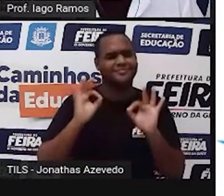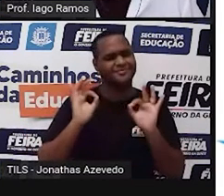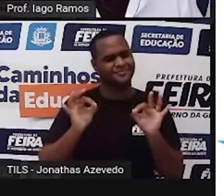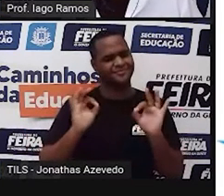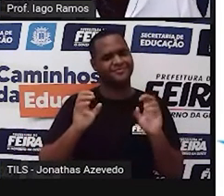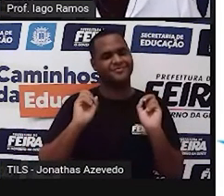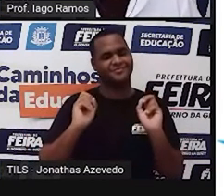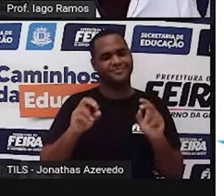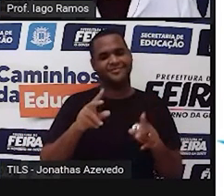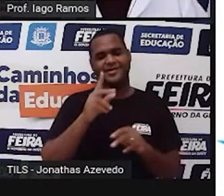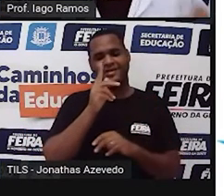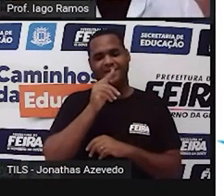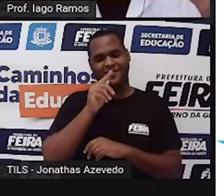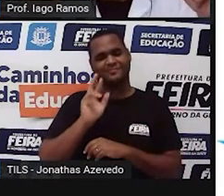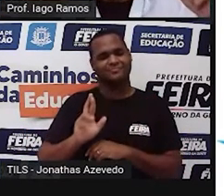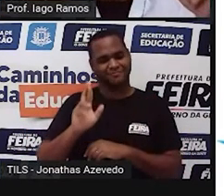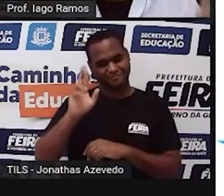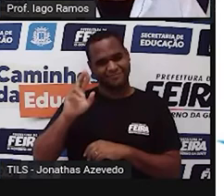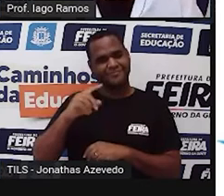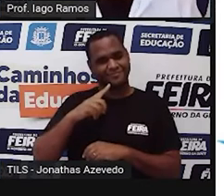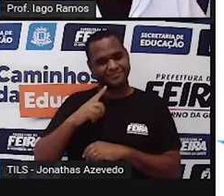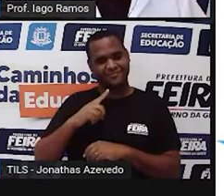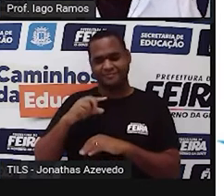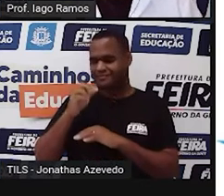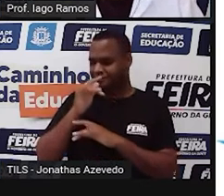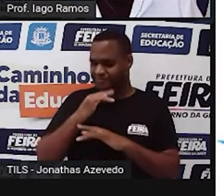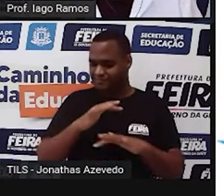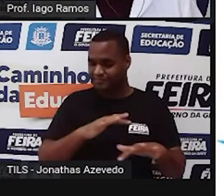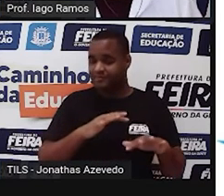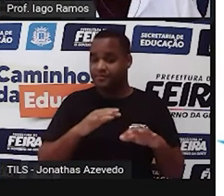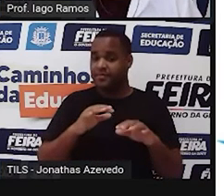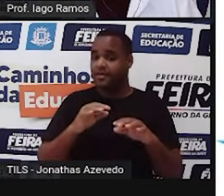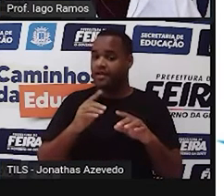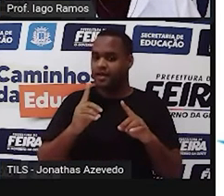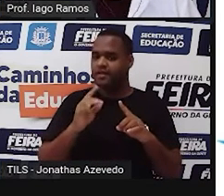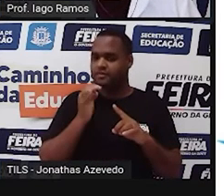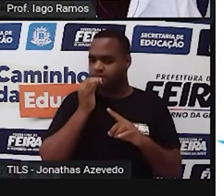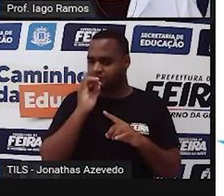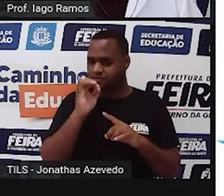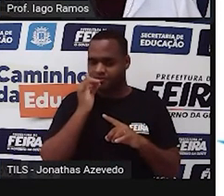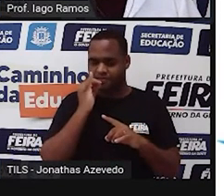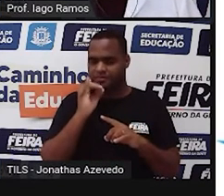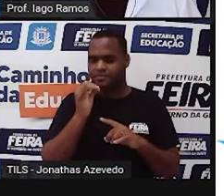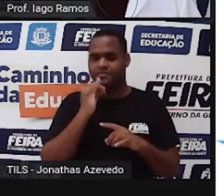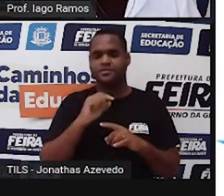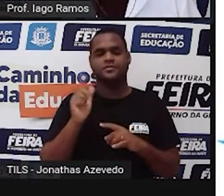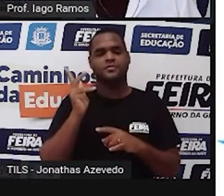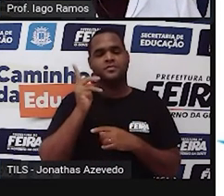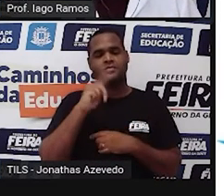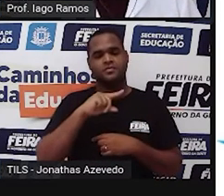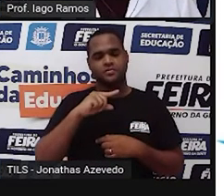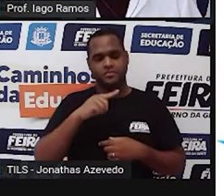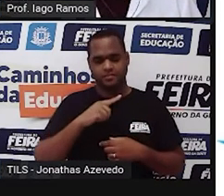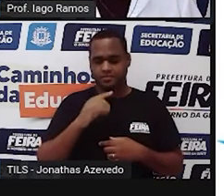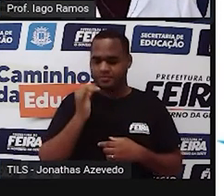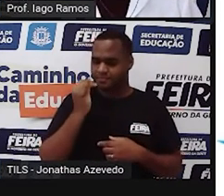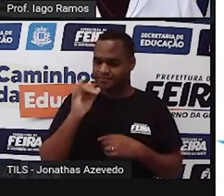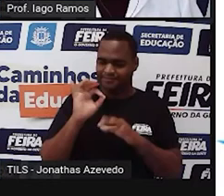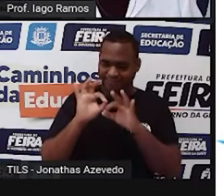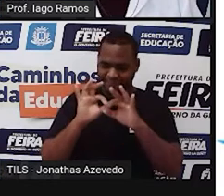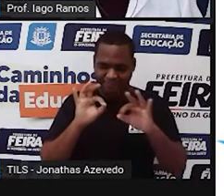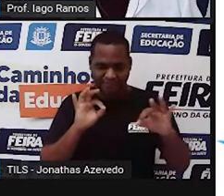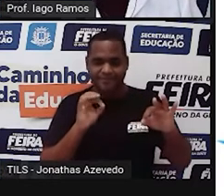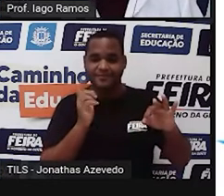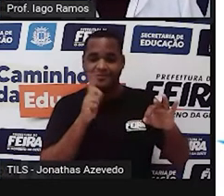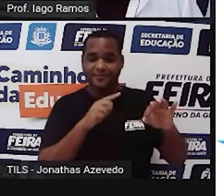Justamente, através da água, né? Esse tão importante recurso natural que a energia elétrica, ela é